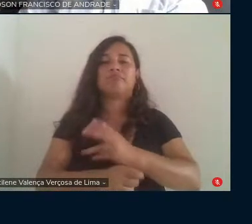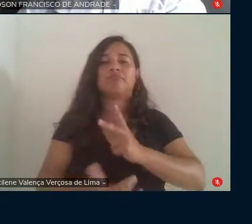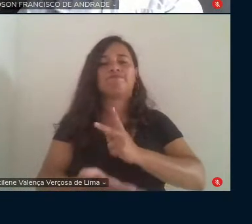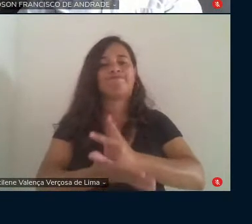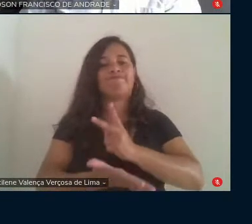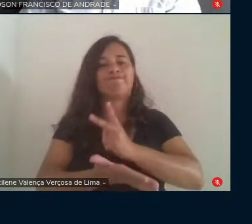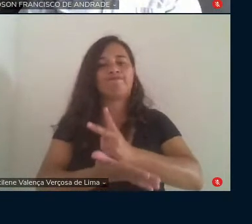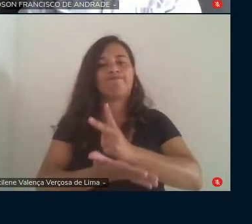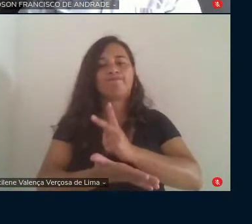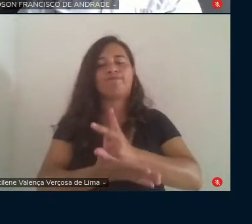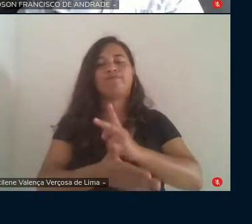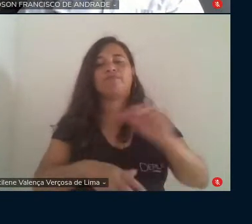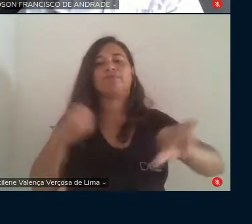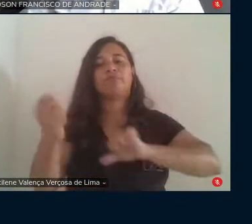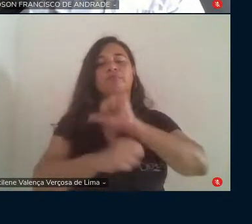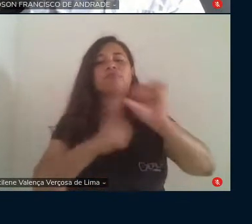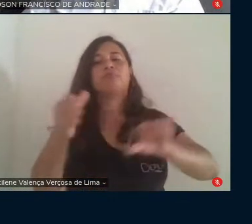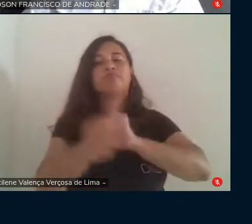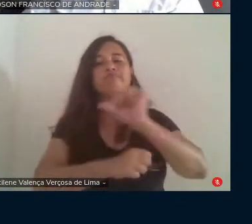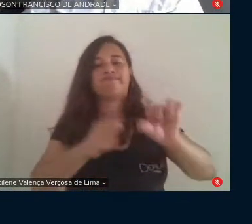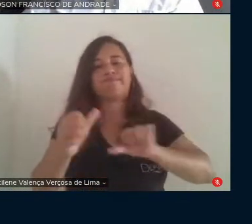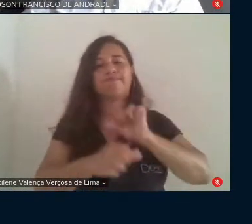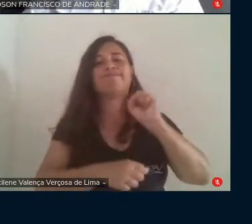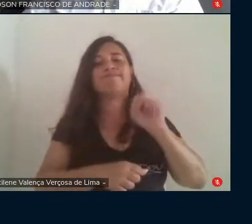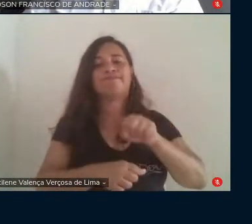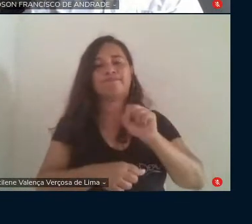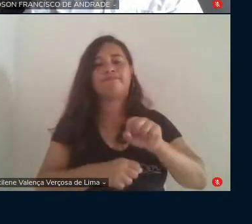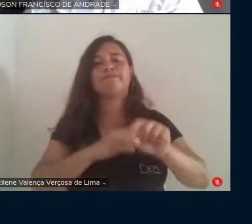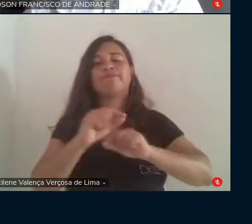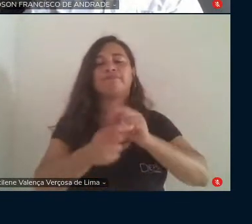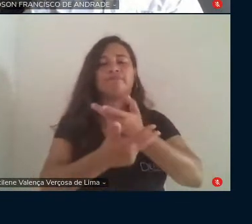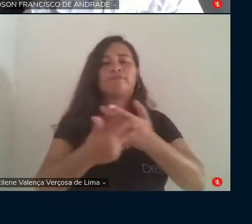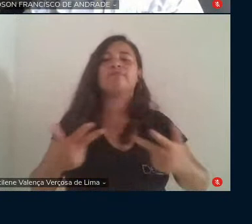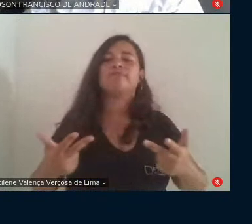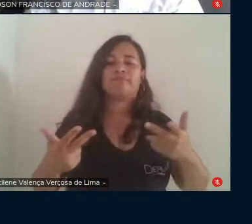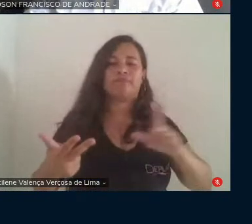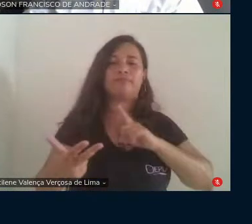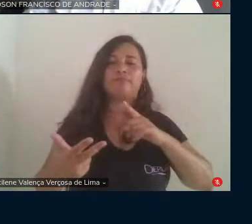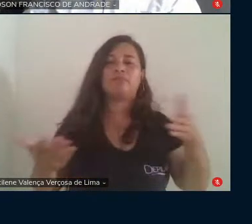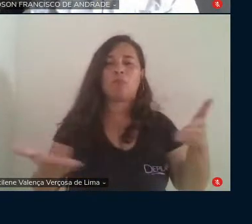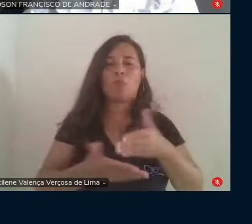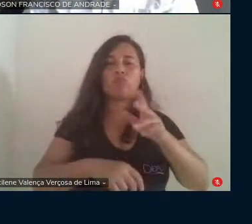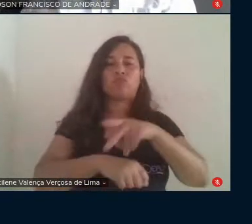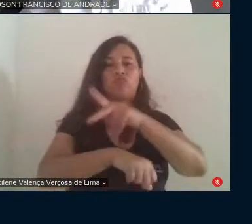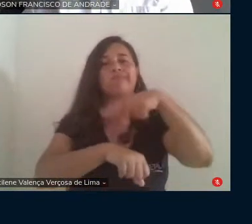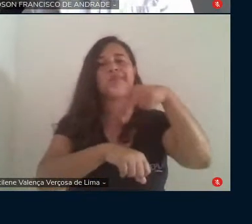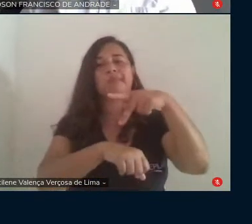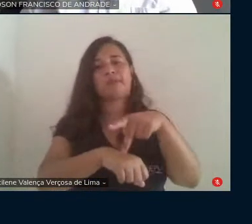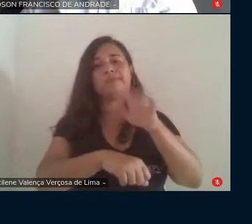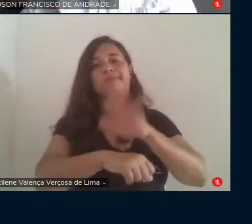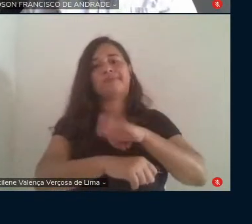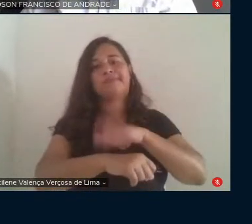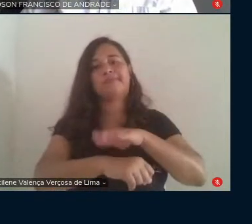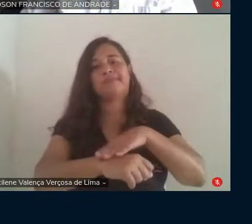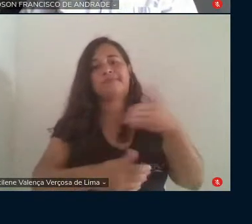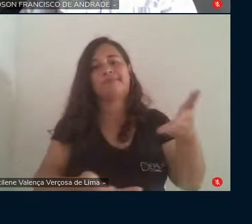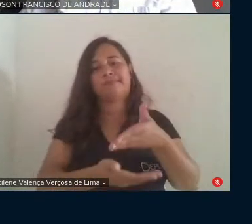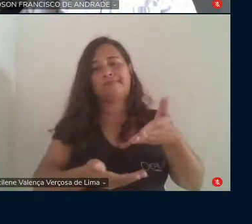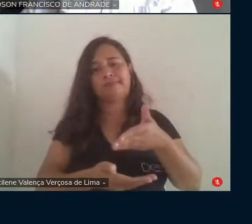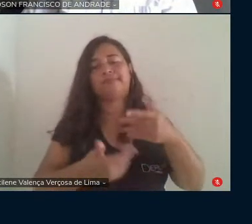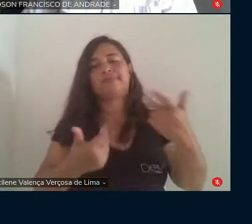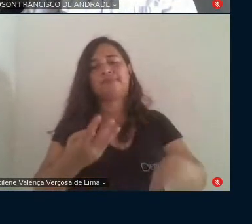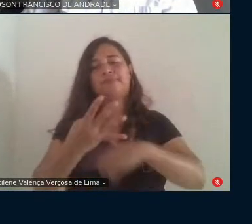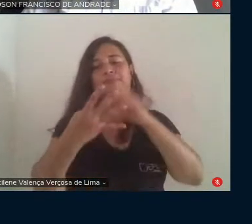alterar, mudar, transformar a situação que se encontra no nosso país neste momento. O quarto